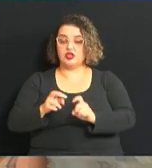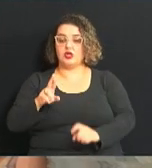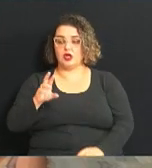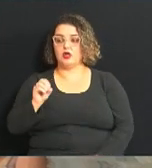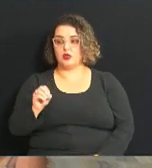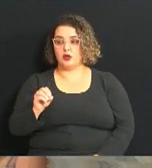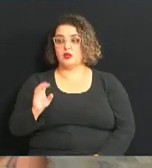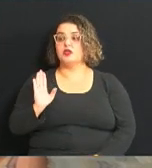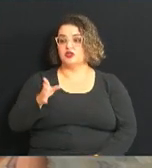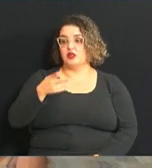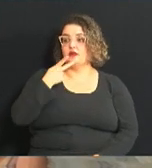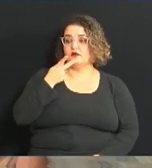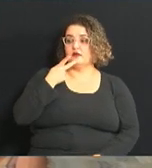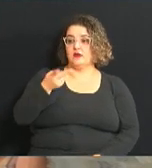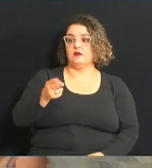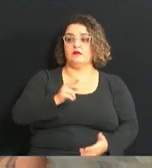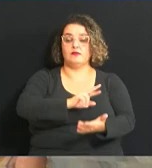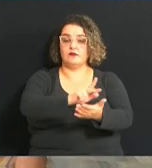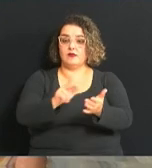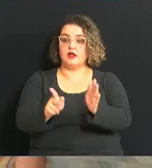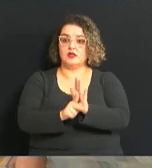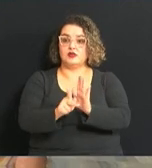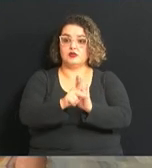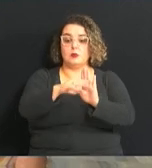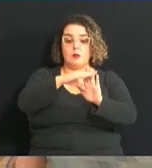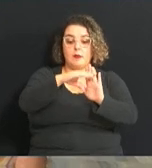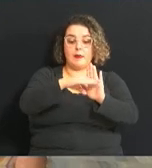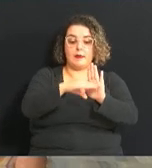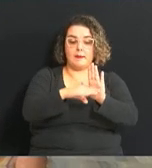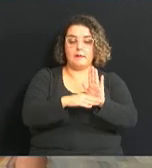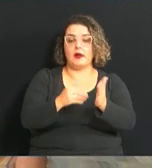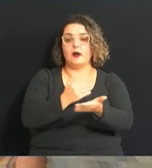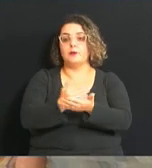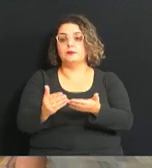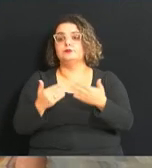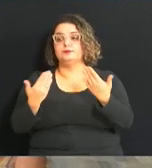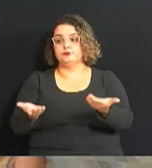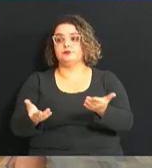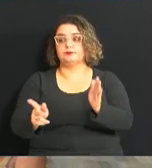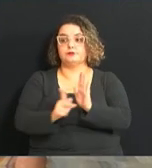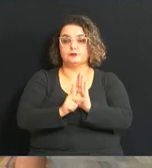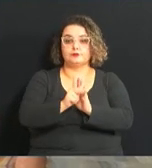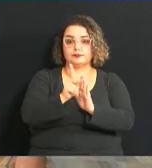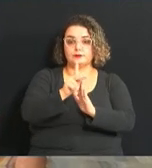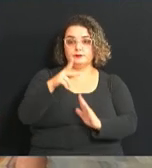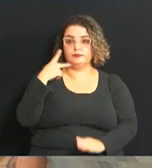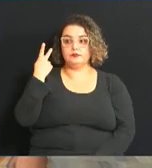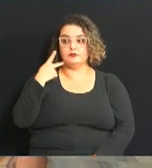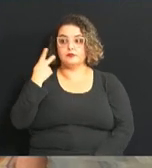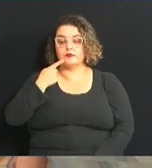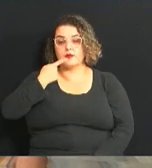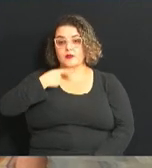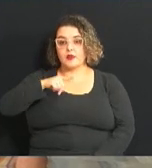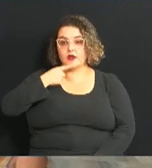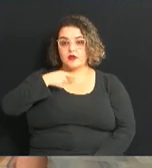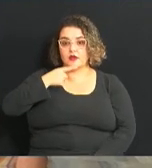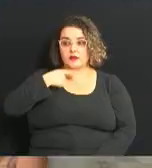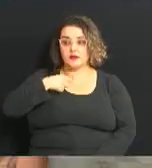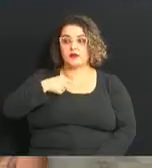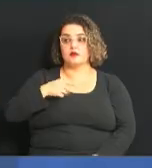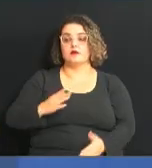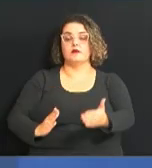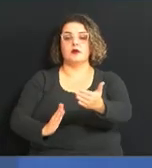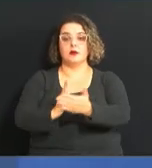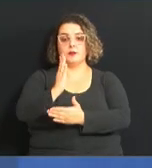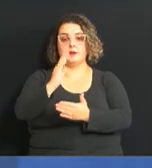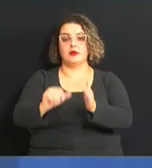já fala aí, porque diversos projetos estavam na pauta, vamos começar então pelo projeto do vereador Eduardo Magogli. Foi aprovado